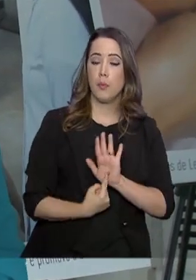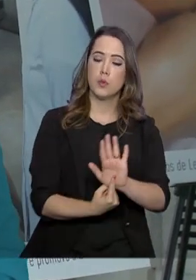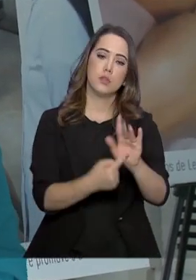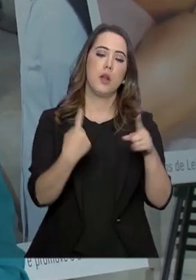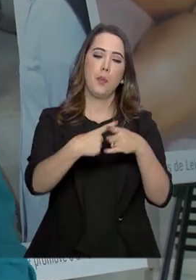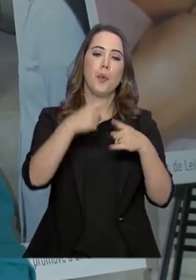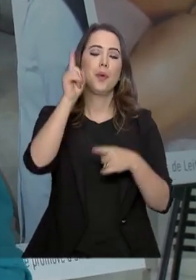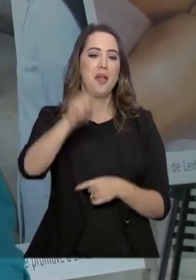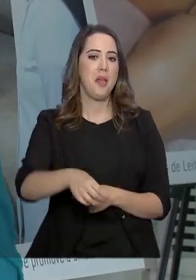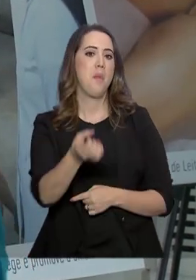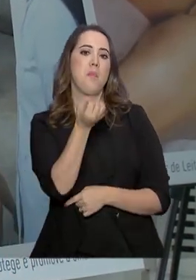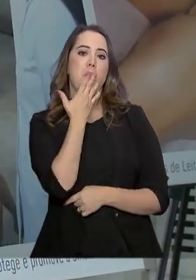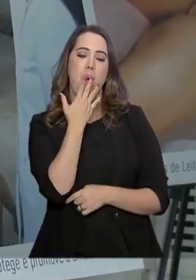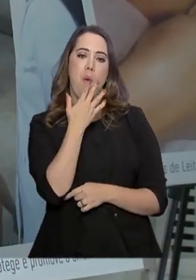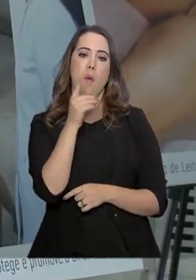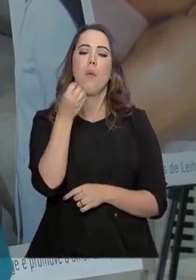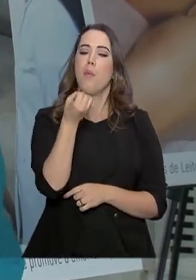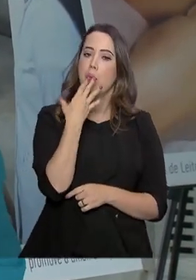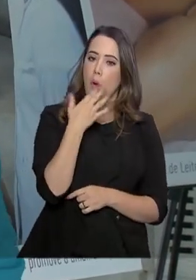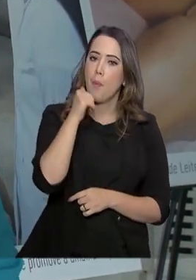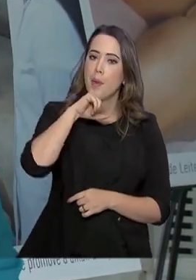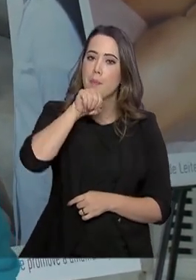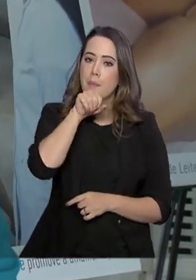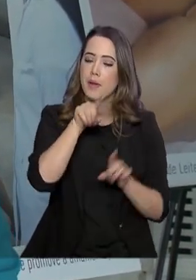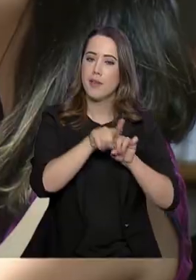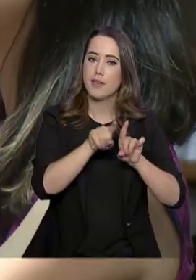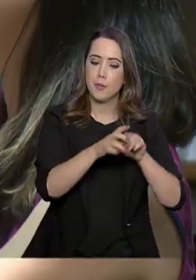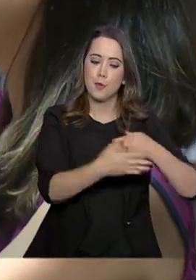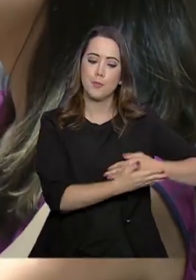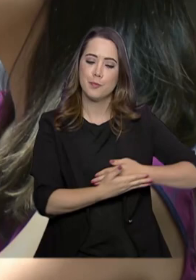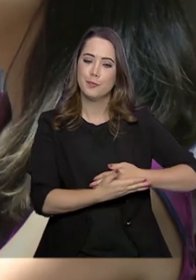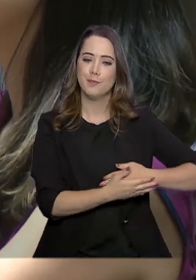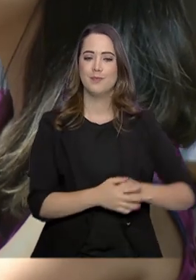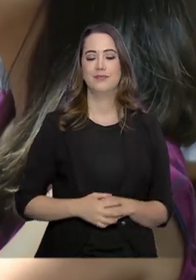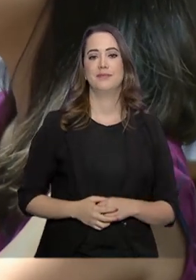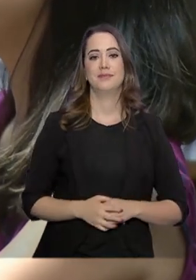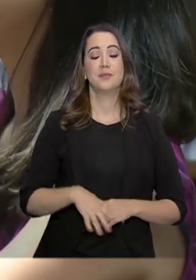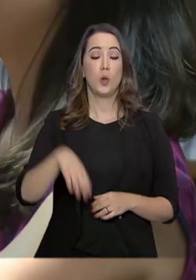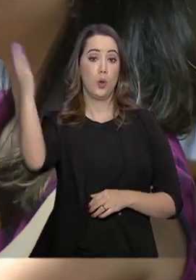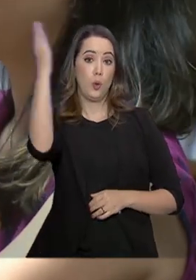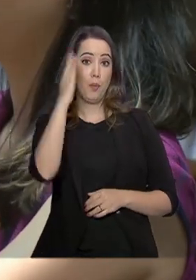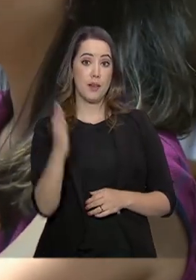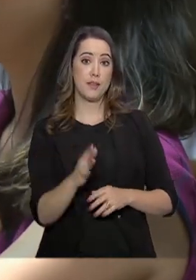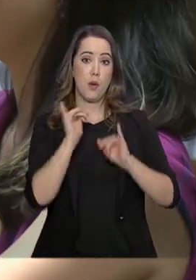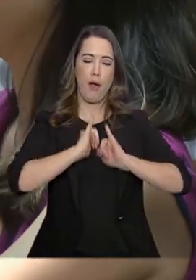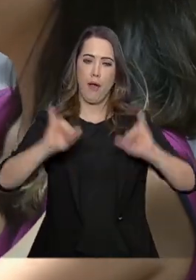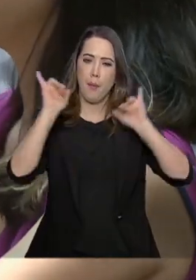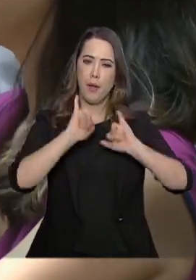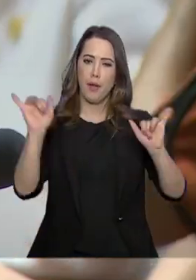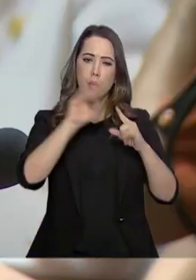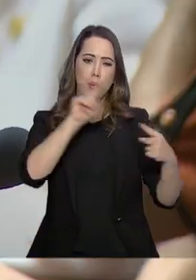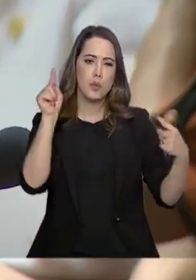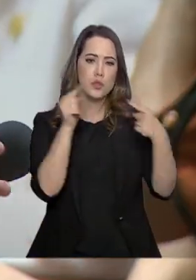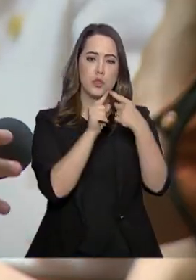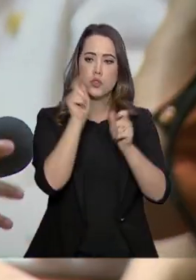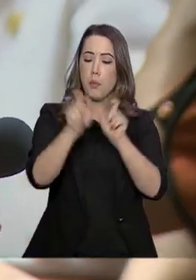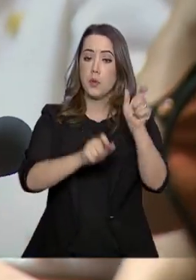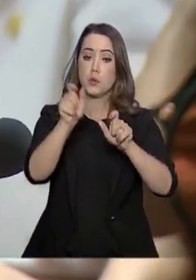benefícios desse gesto, tanto para a mãe quanto para o bebê. No Brasil, a campanha de amamentação tem como foco